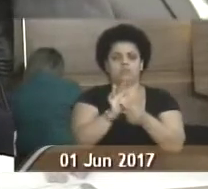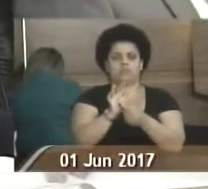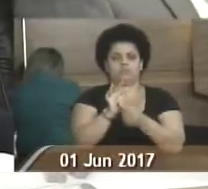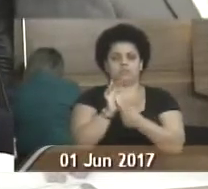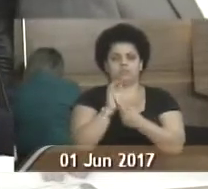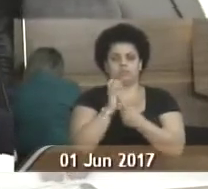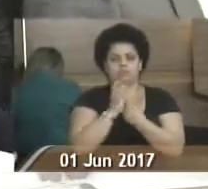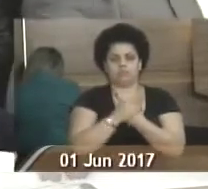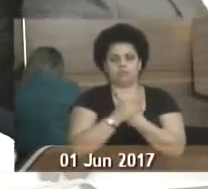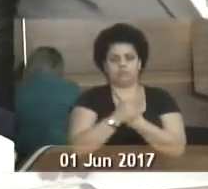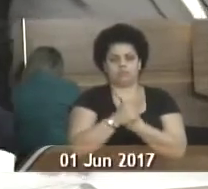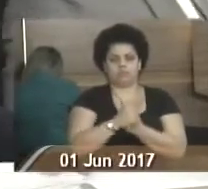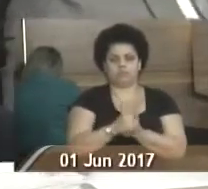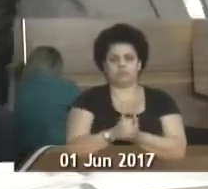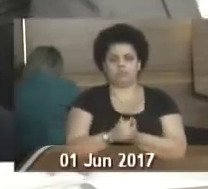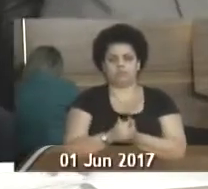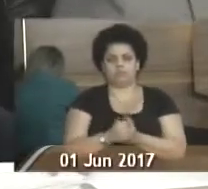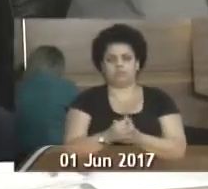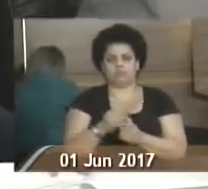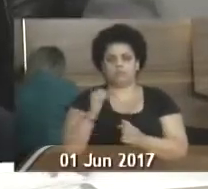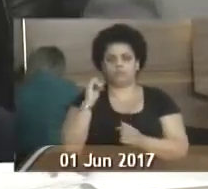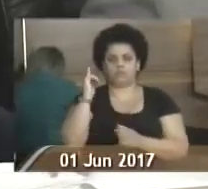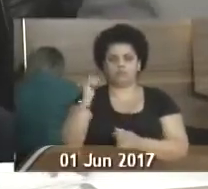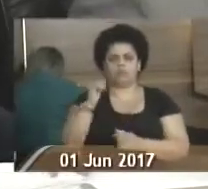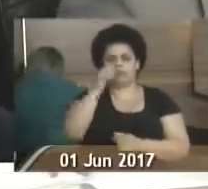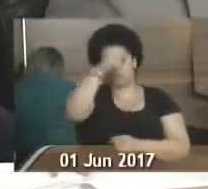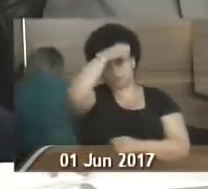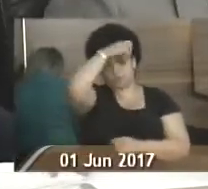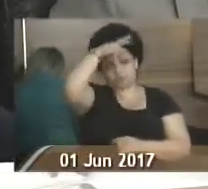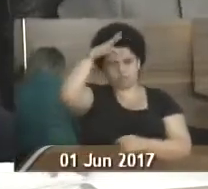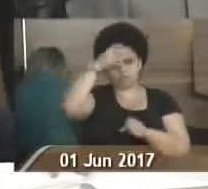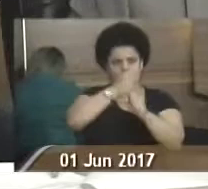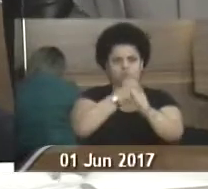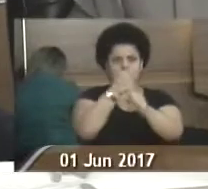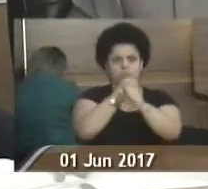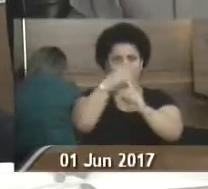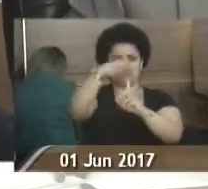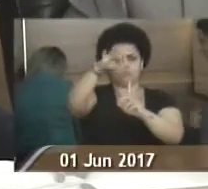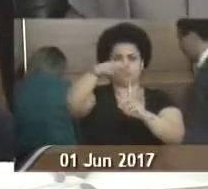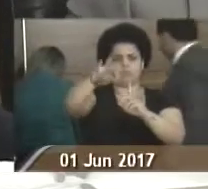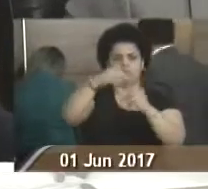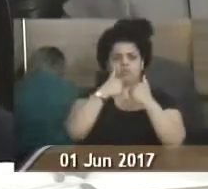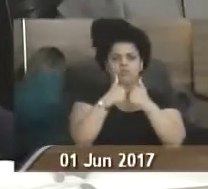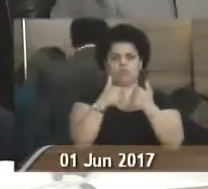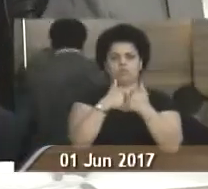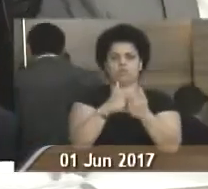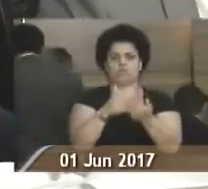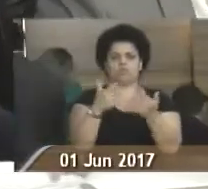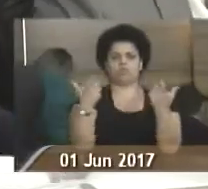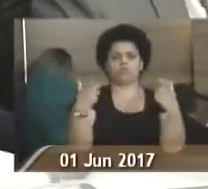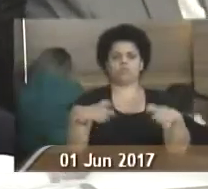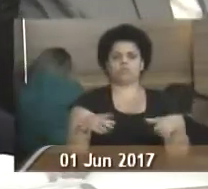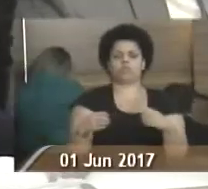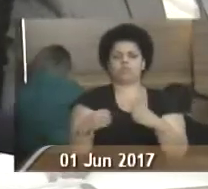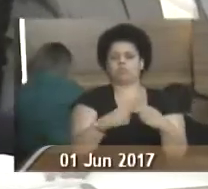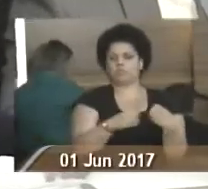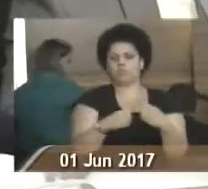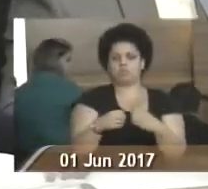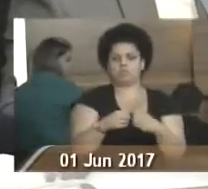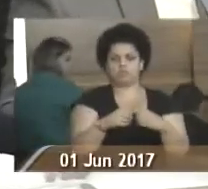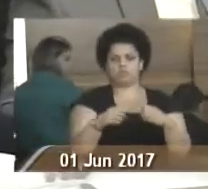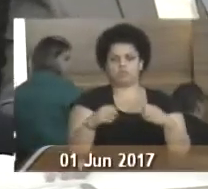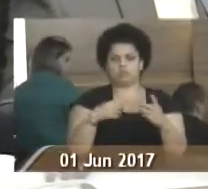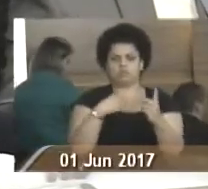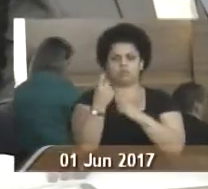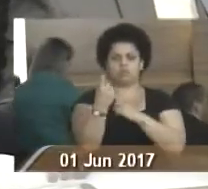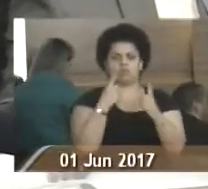Luciana Ferreira de Oliveira Valverde, indicando ao prefeito municipal a construção de um abrigo de passageiros em ponto de ônibus localizado na rodovia